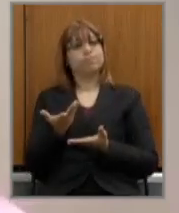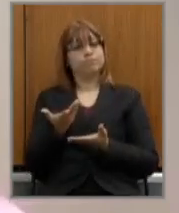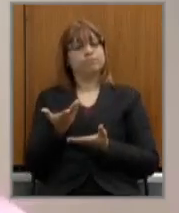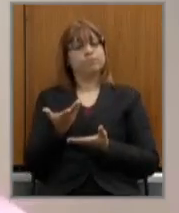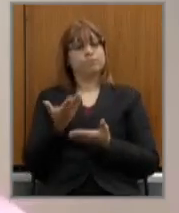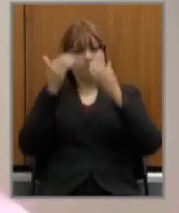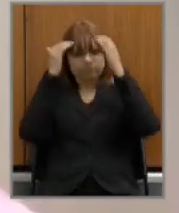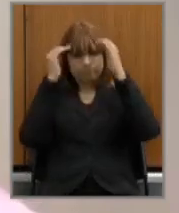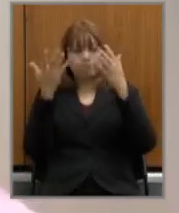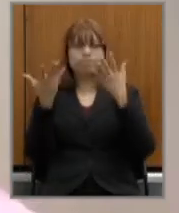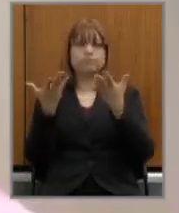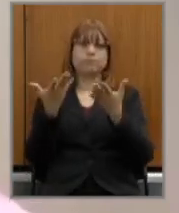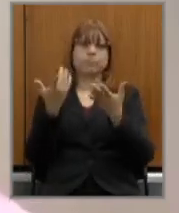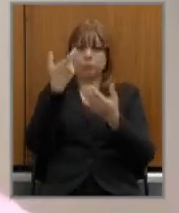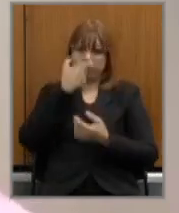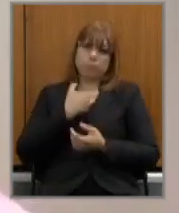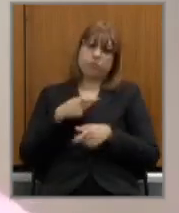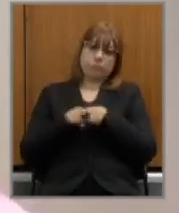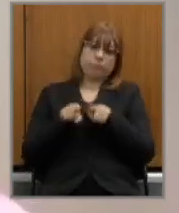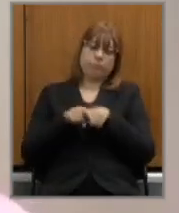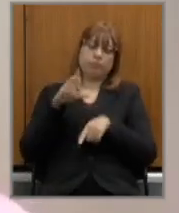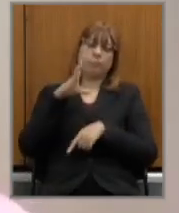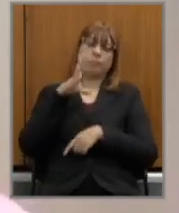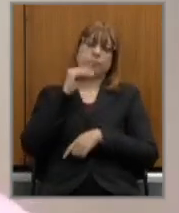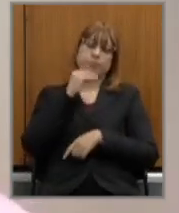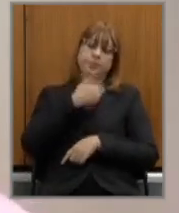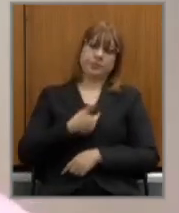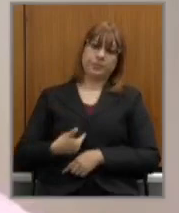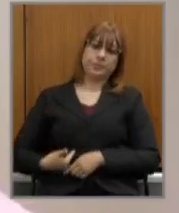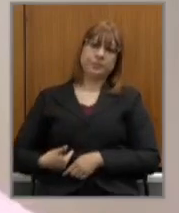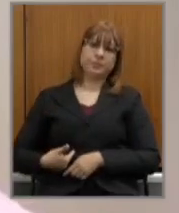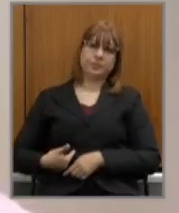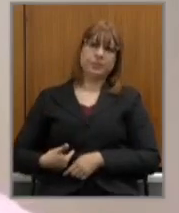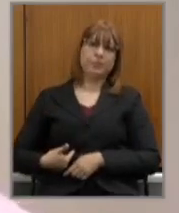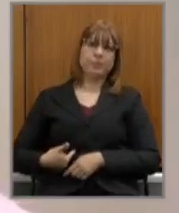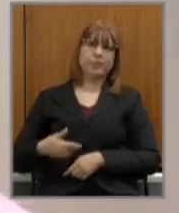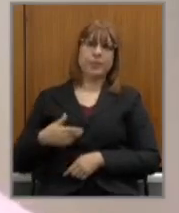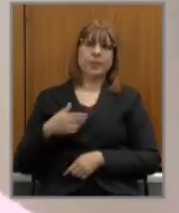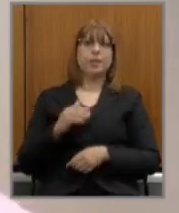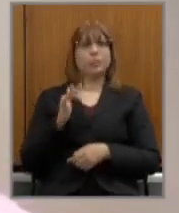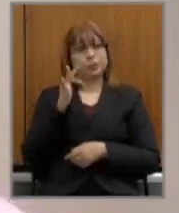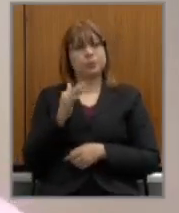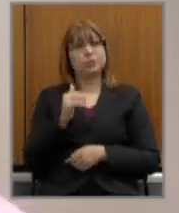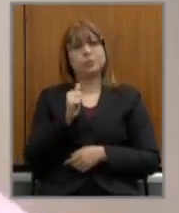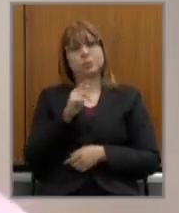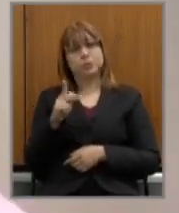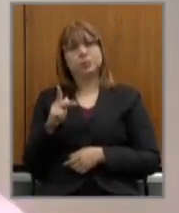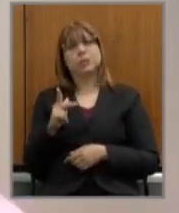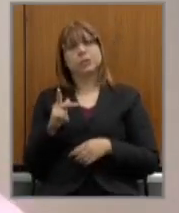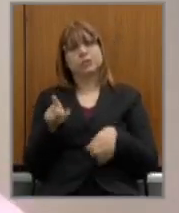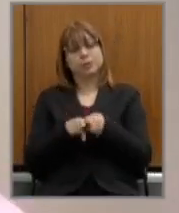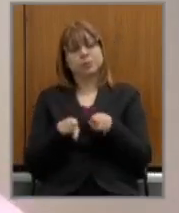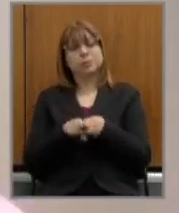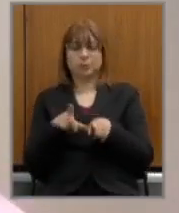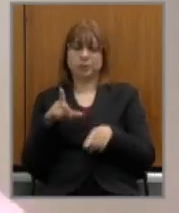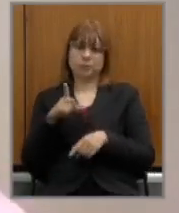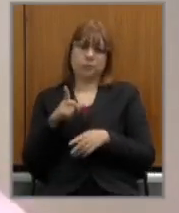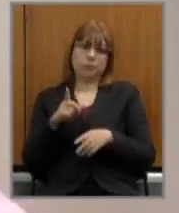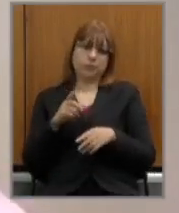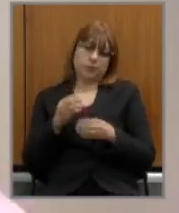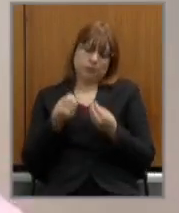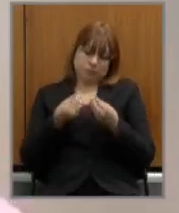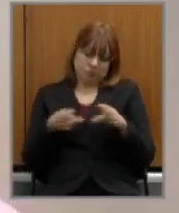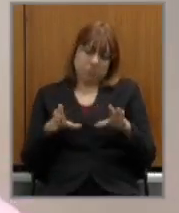sou e com certeza estarei apesar de aposentado estarei aí sofrendo dentro dessa